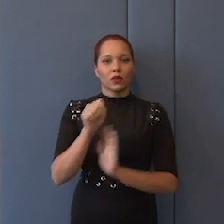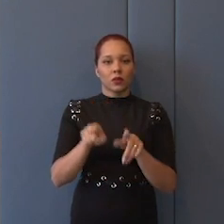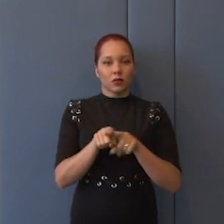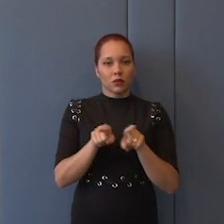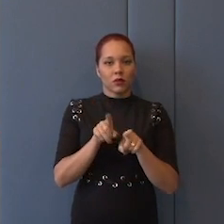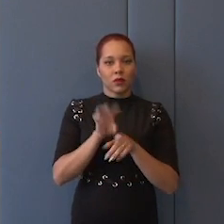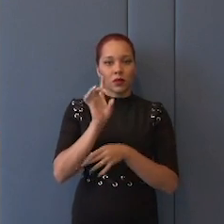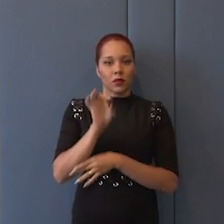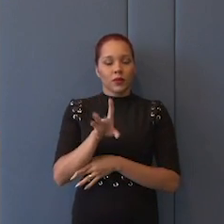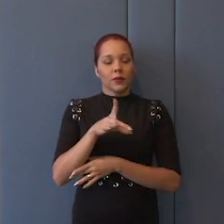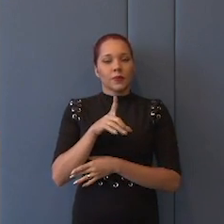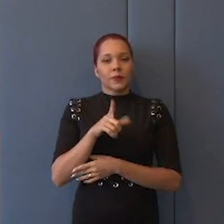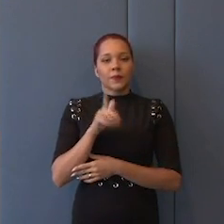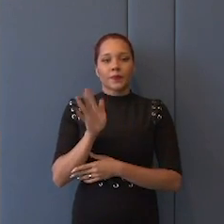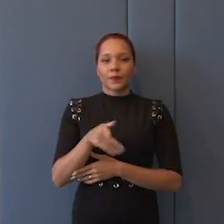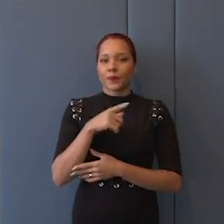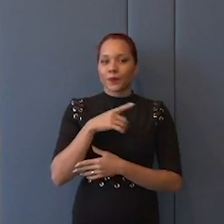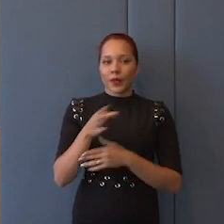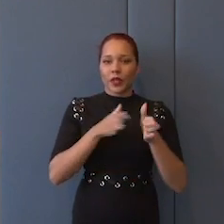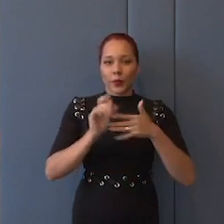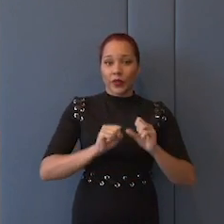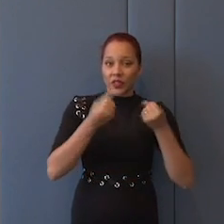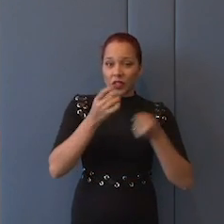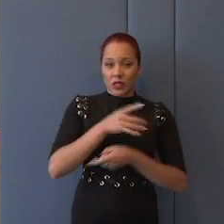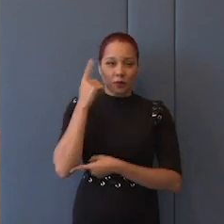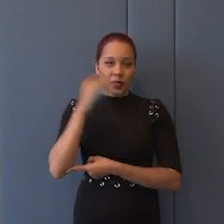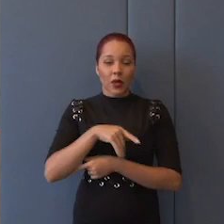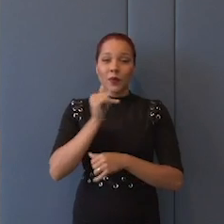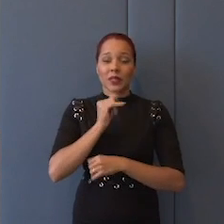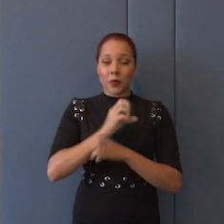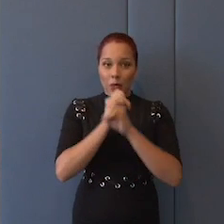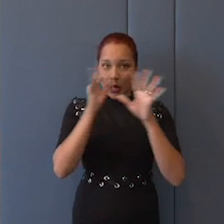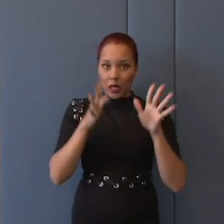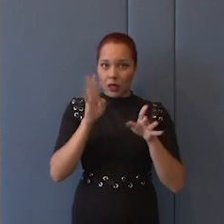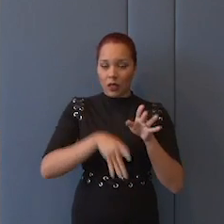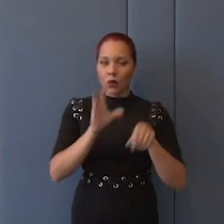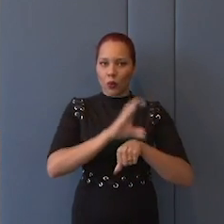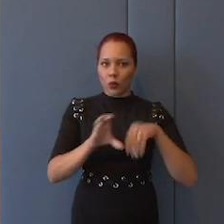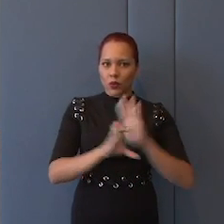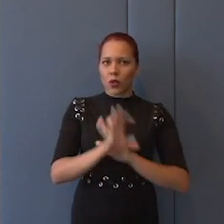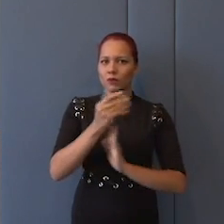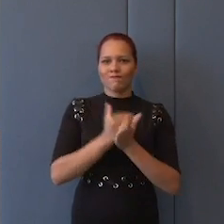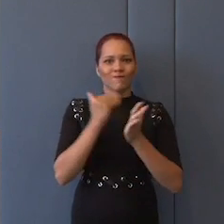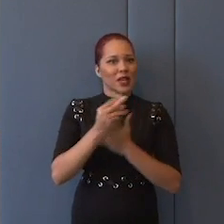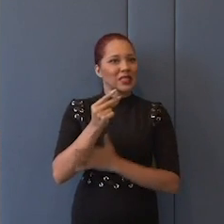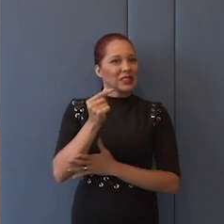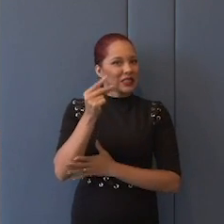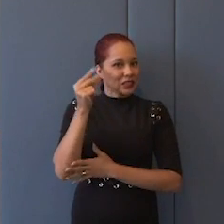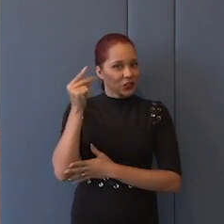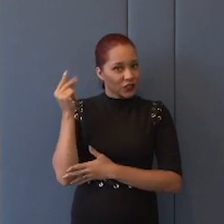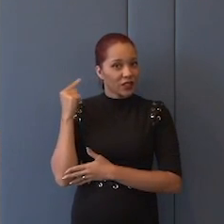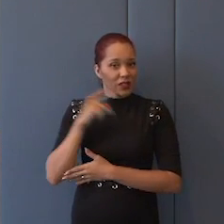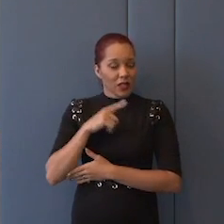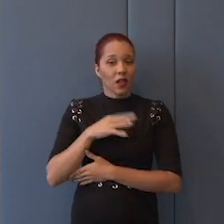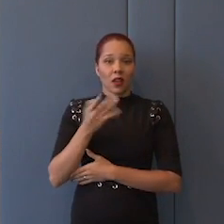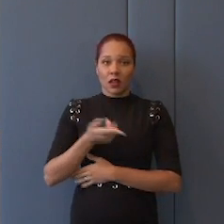Mas, e não quero defender ou não, mas é porque eu acho que um exemplo muito claro, porque é uma Constituição que é talvez uma das mais antigas e tão